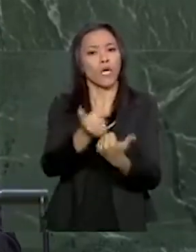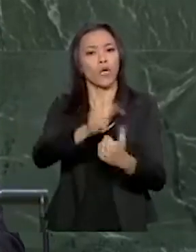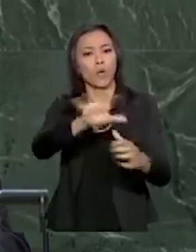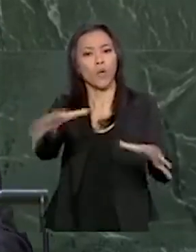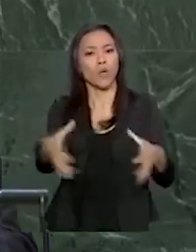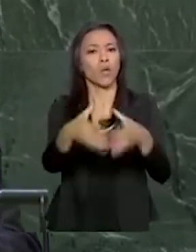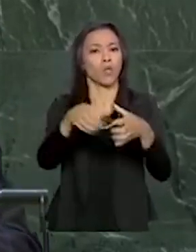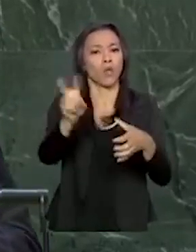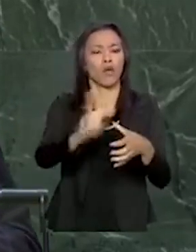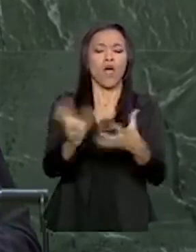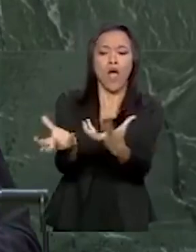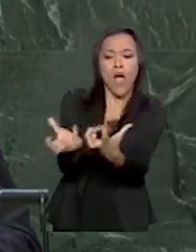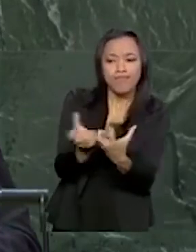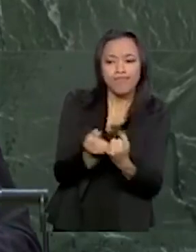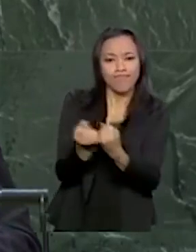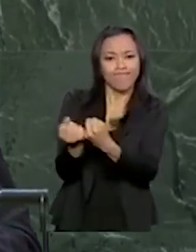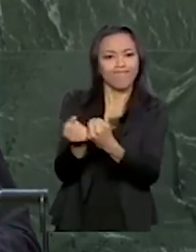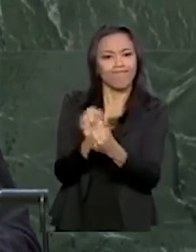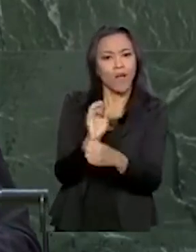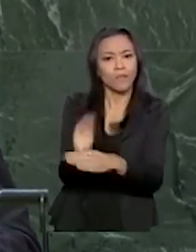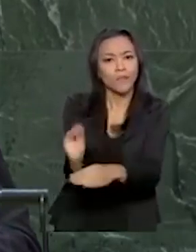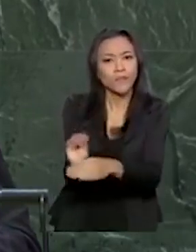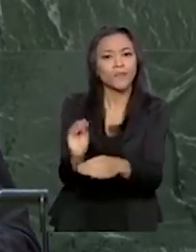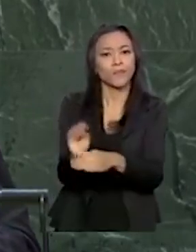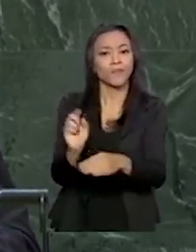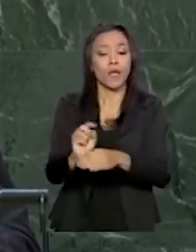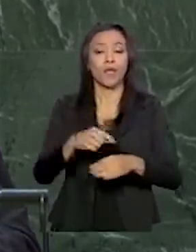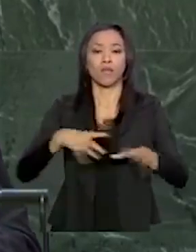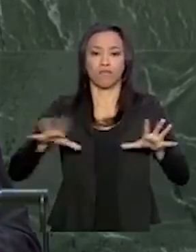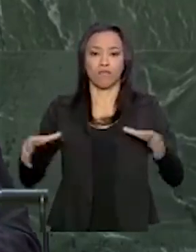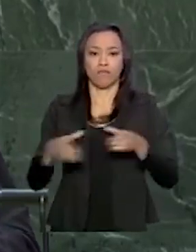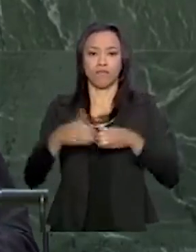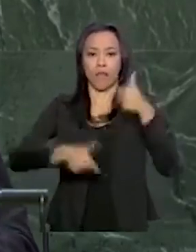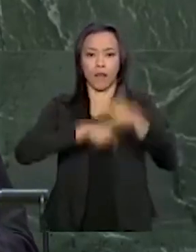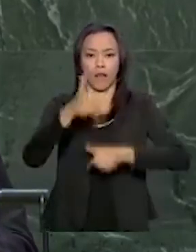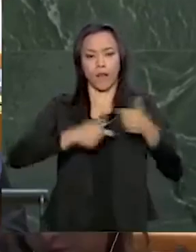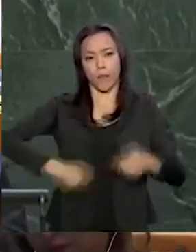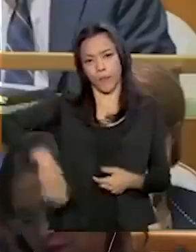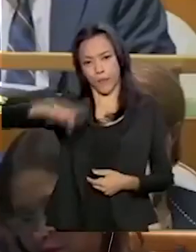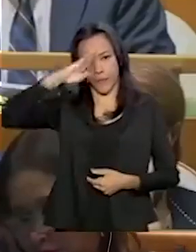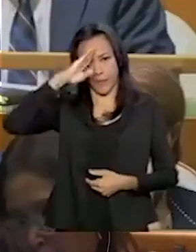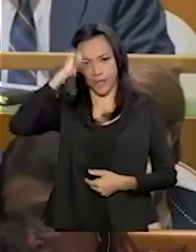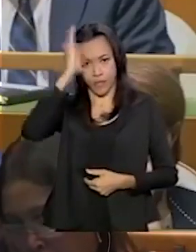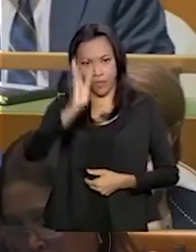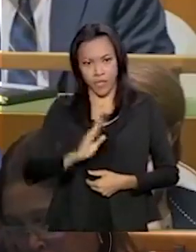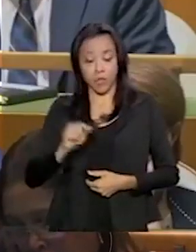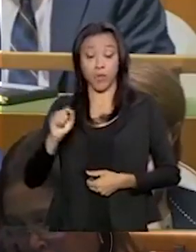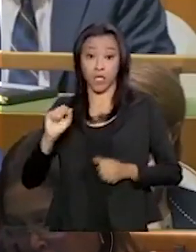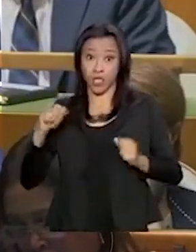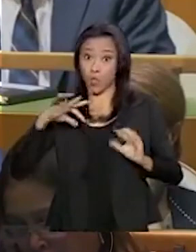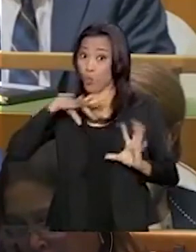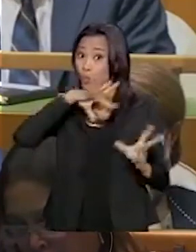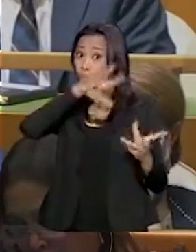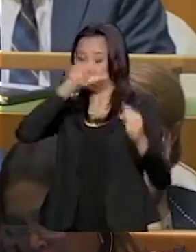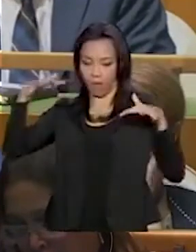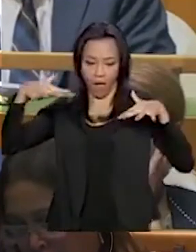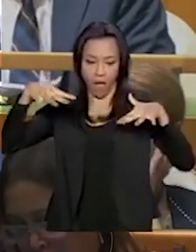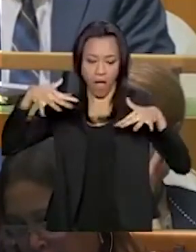Operação Acolhida, realizada pelo Exército Brasileiro e elogiada mundialmente.